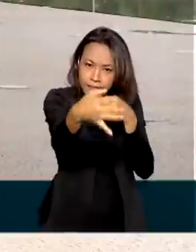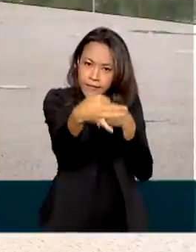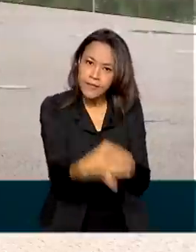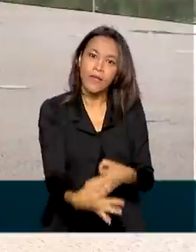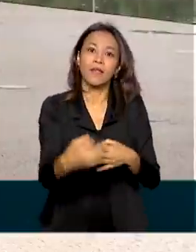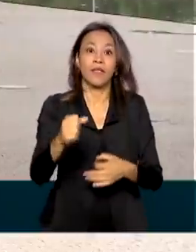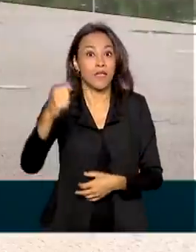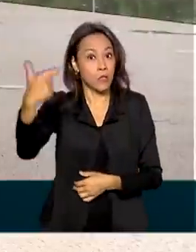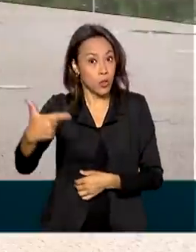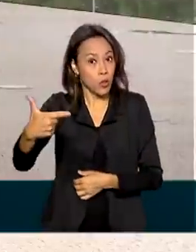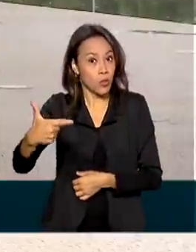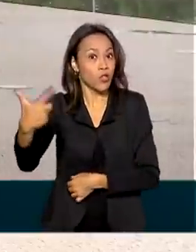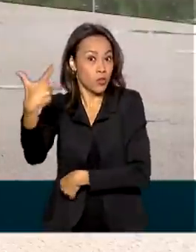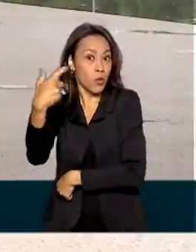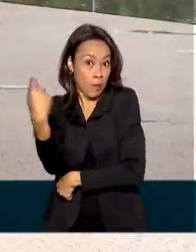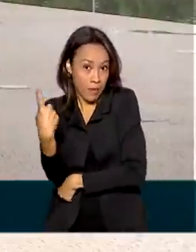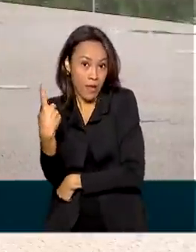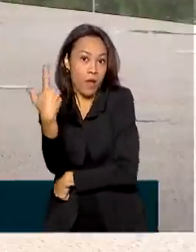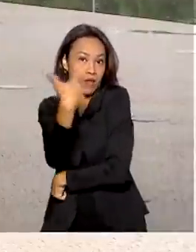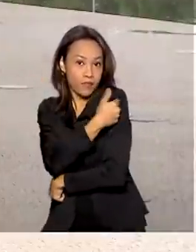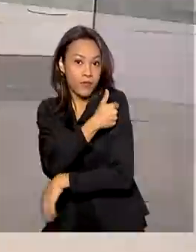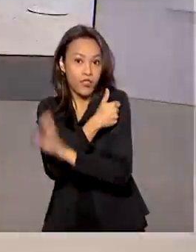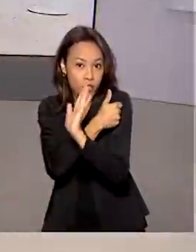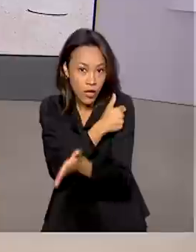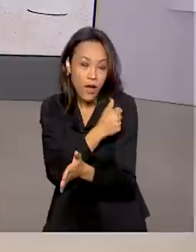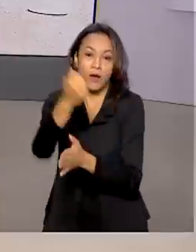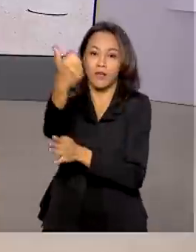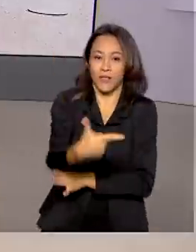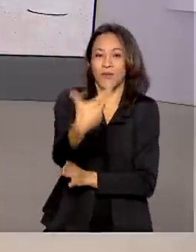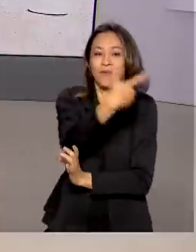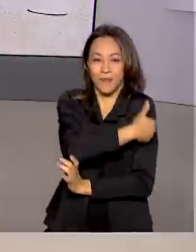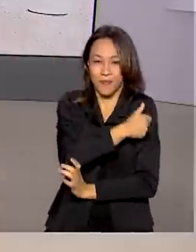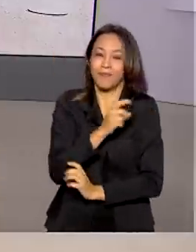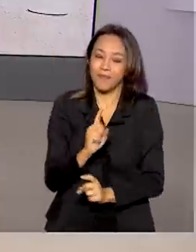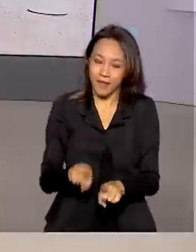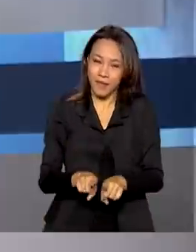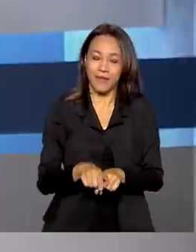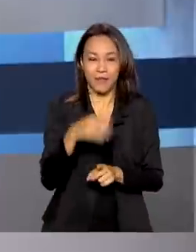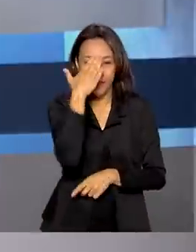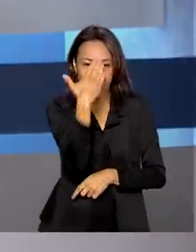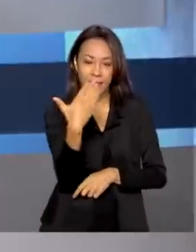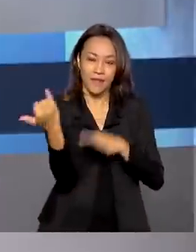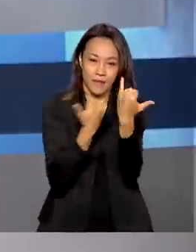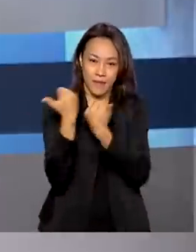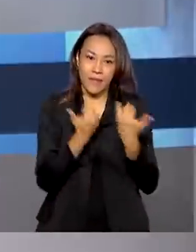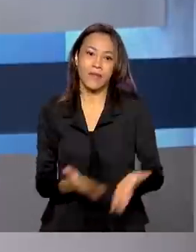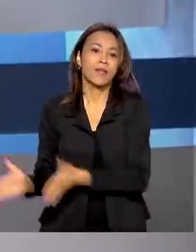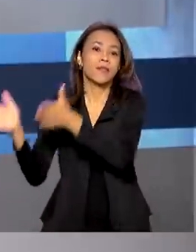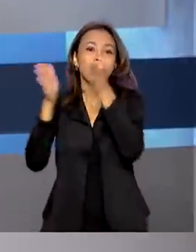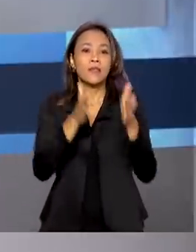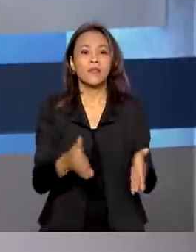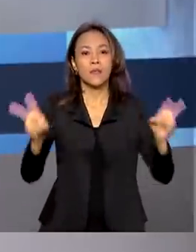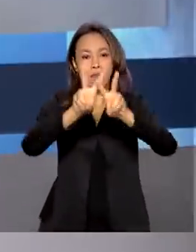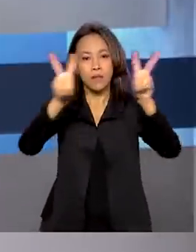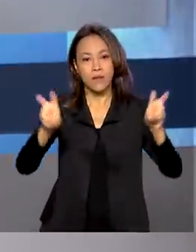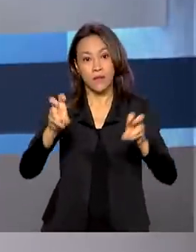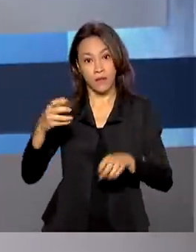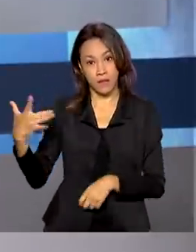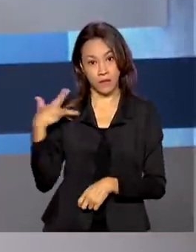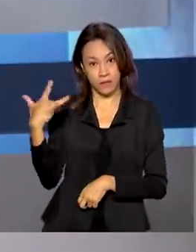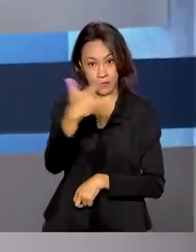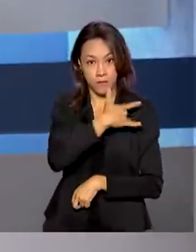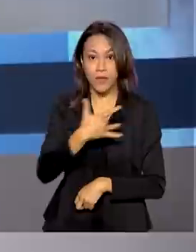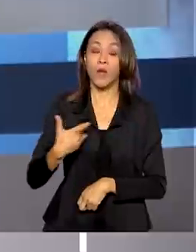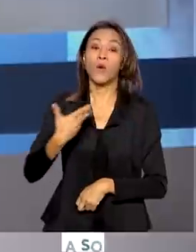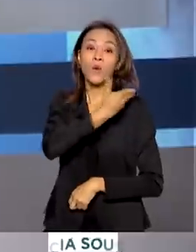tomem a segunda aplicação. Renato. Tá certo, Glauco. Muito obrigada pelas suas informações. E ainda falando sobre saúde, o Governo